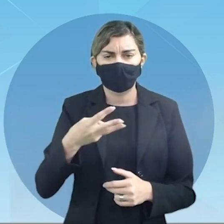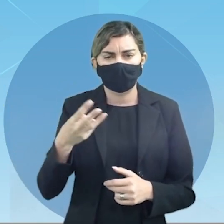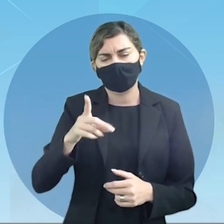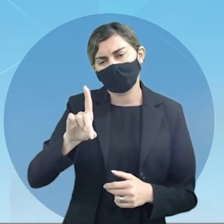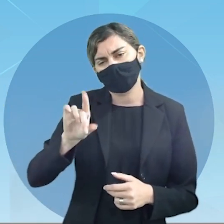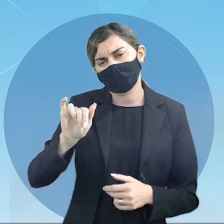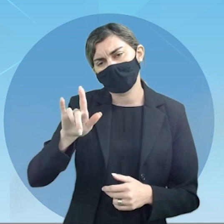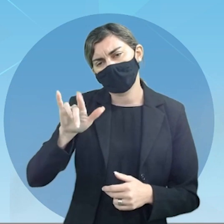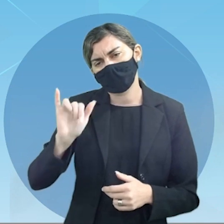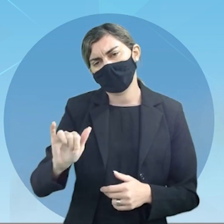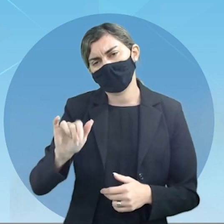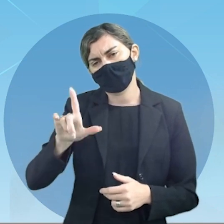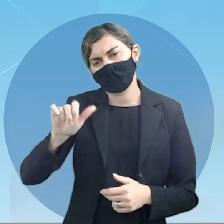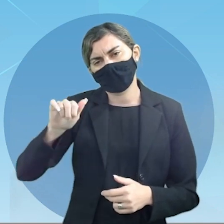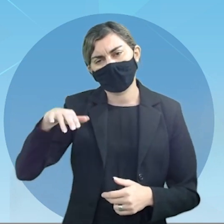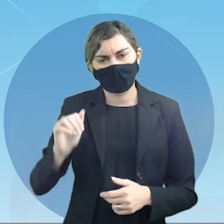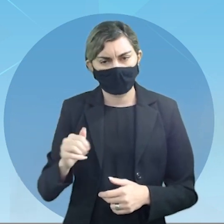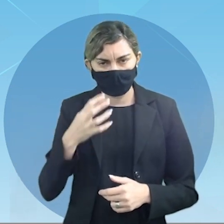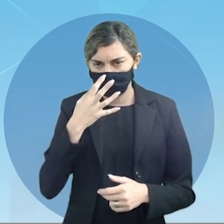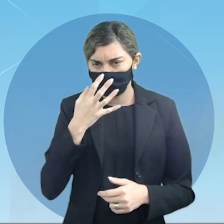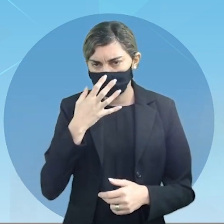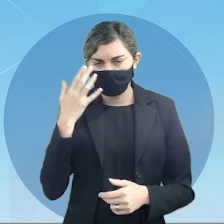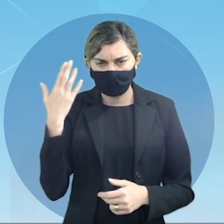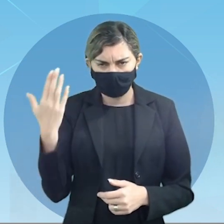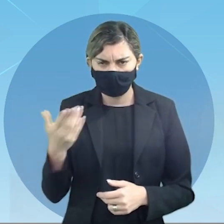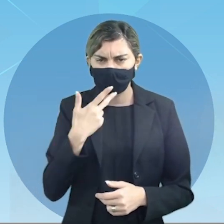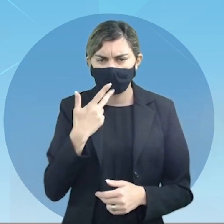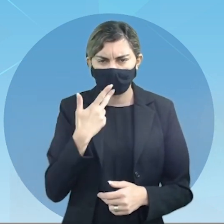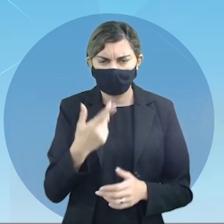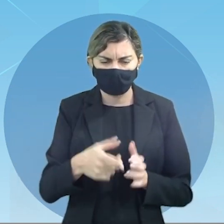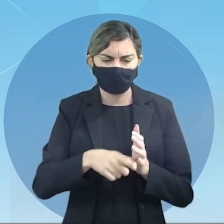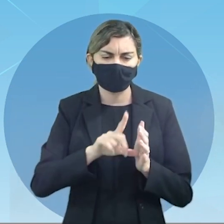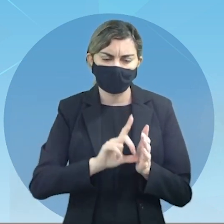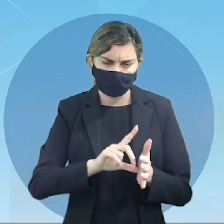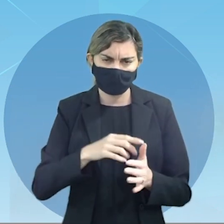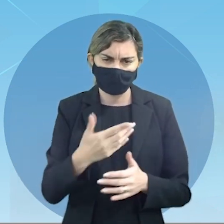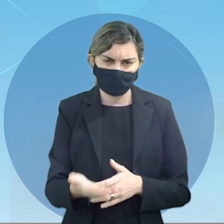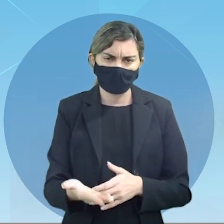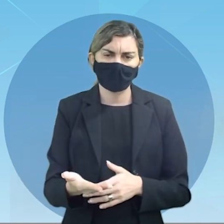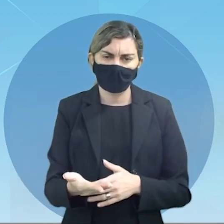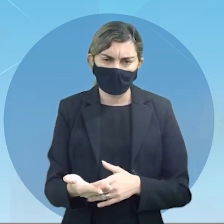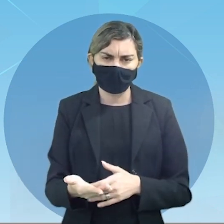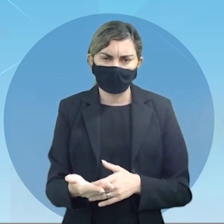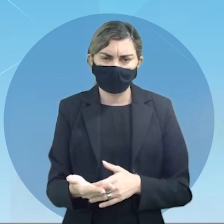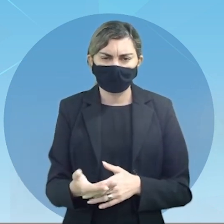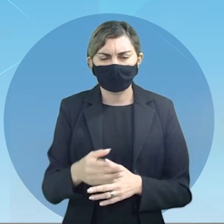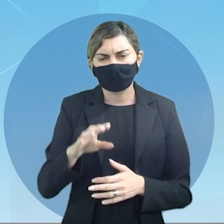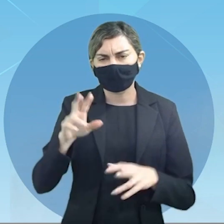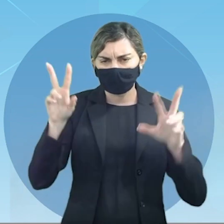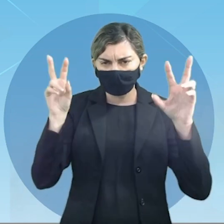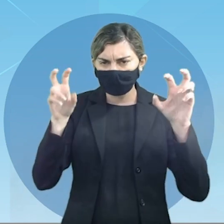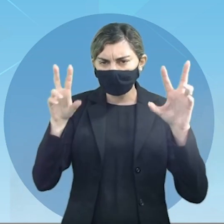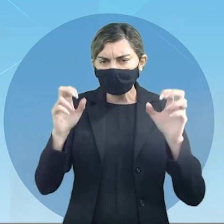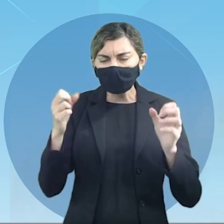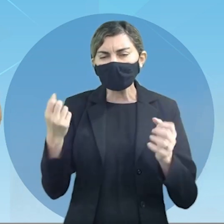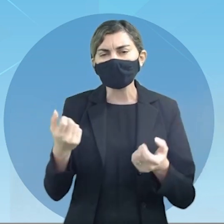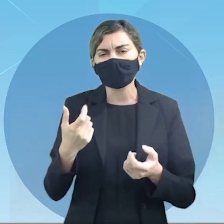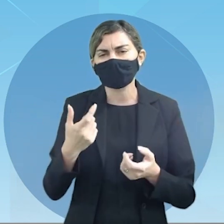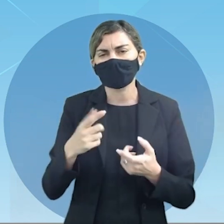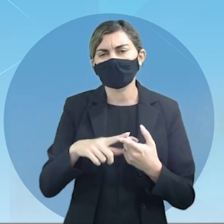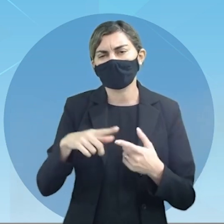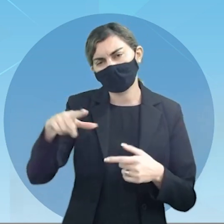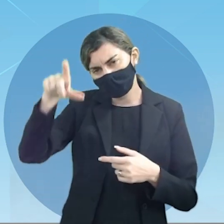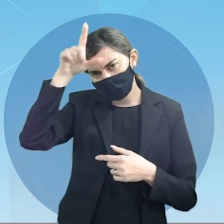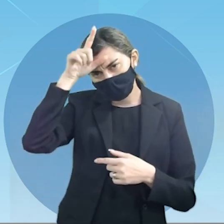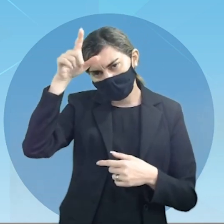Dalai então prestem bem atenção como eu já falei anteriormente que Dalai Lama é um título e lembrar que ele é um